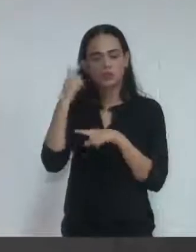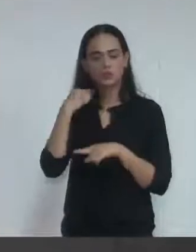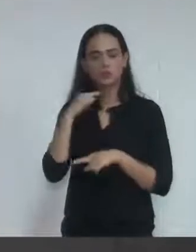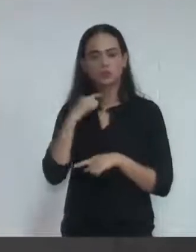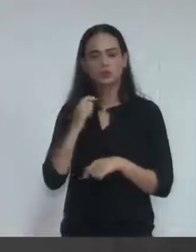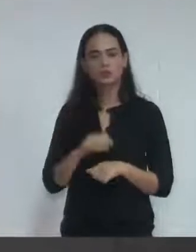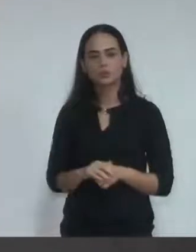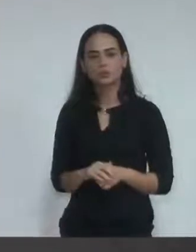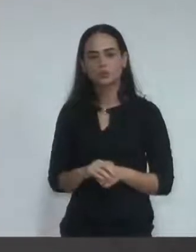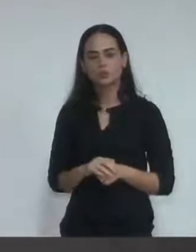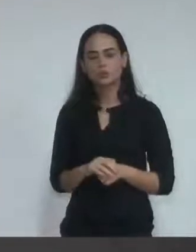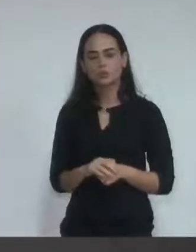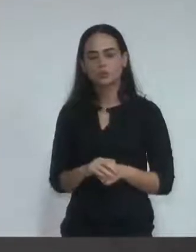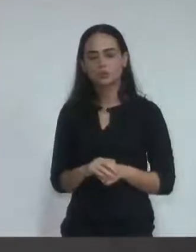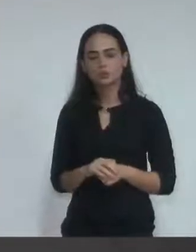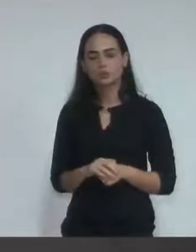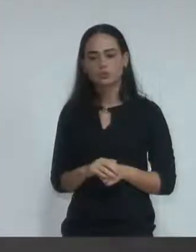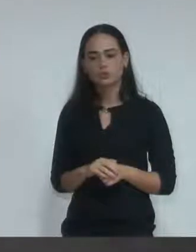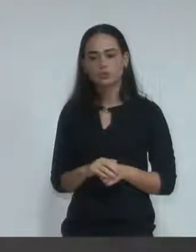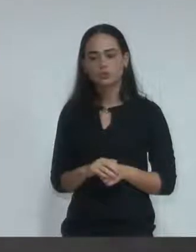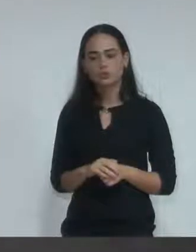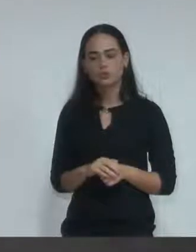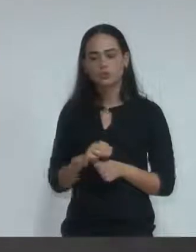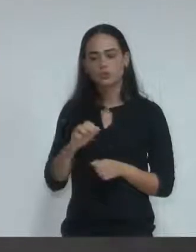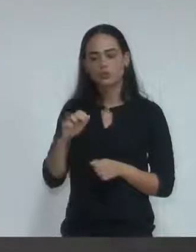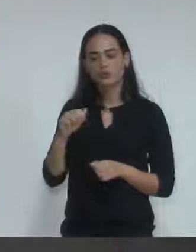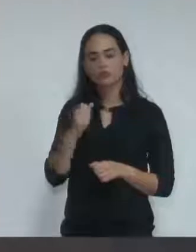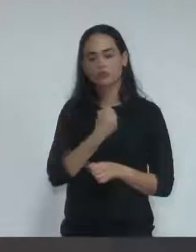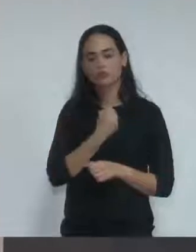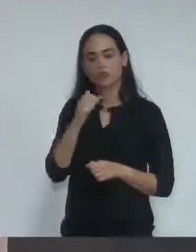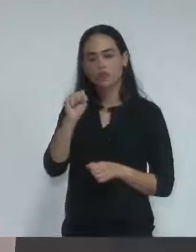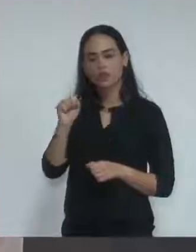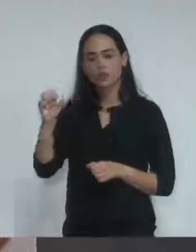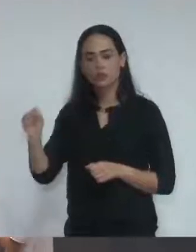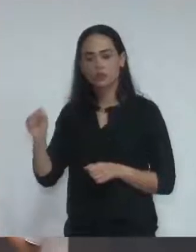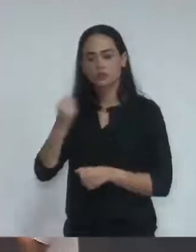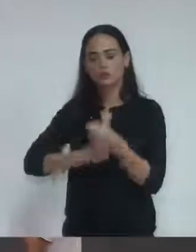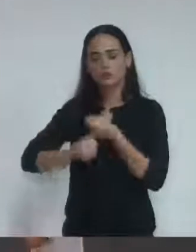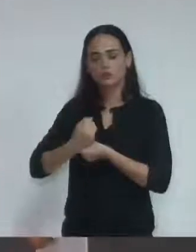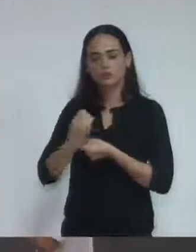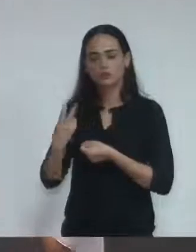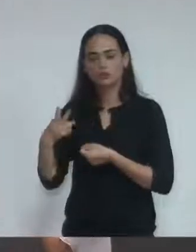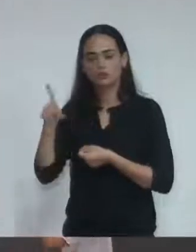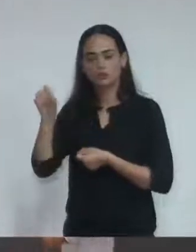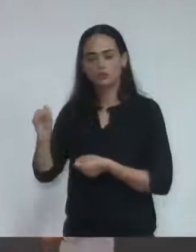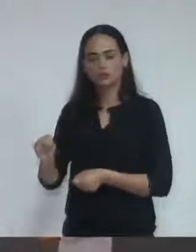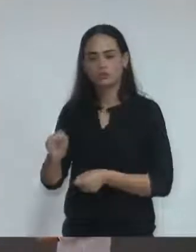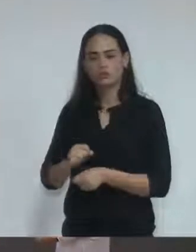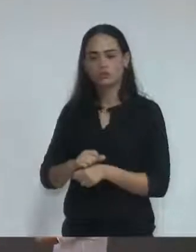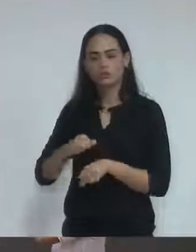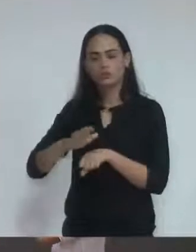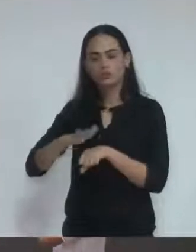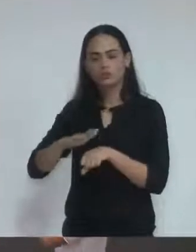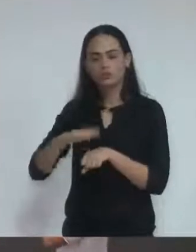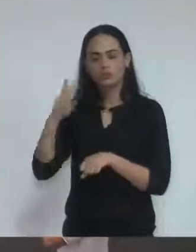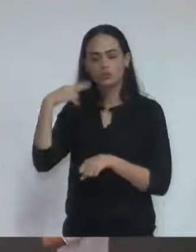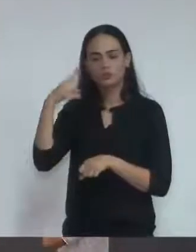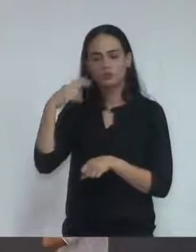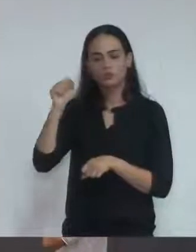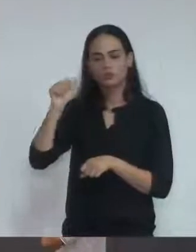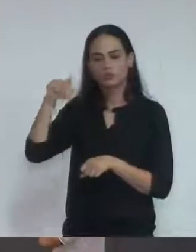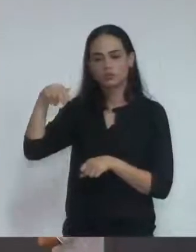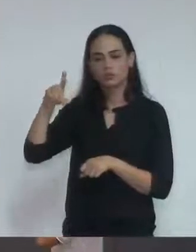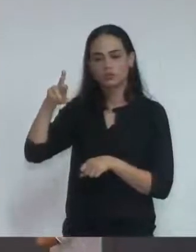Moção, número 88, 2018. Autoria, vereador Sâmbito Rebeca, subscrito pelos demais vereadores. A Câmara de